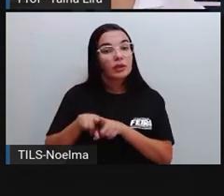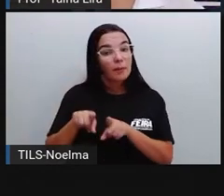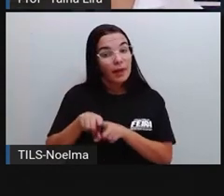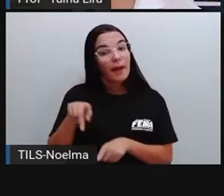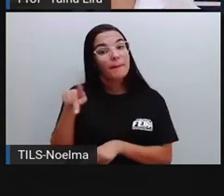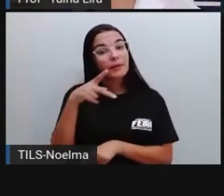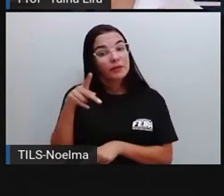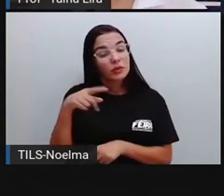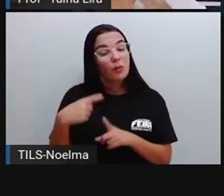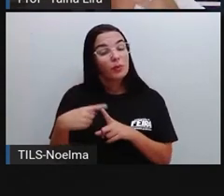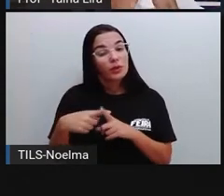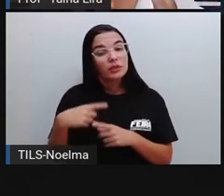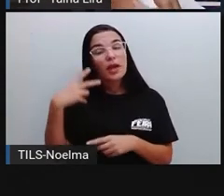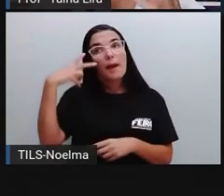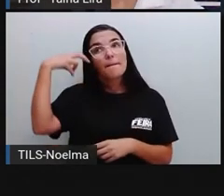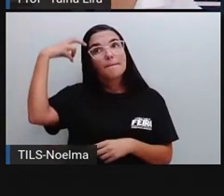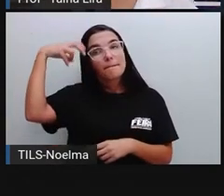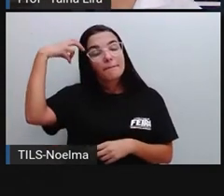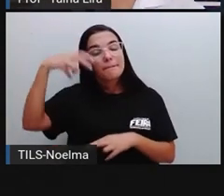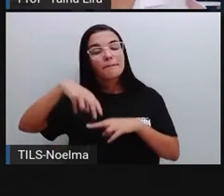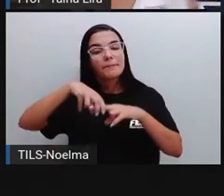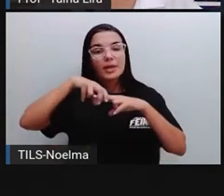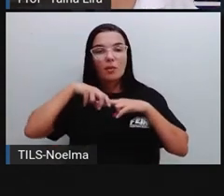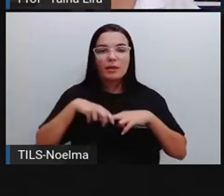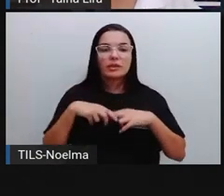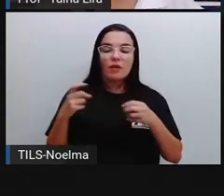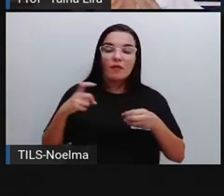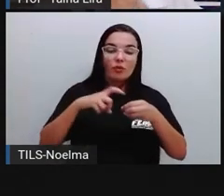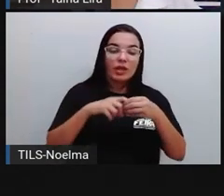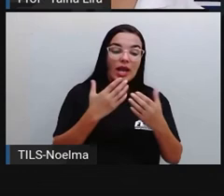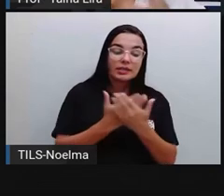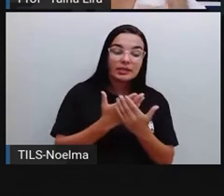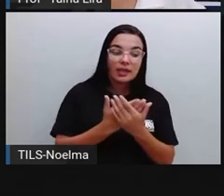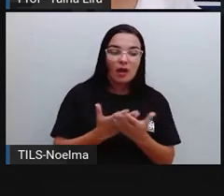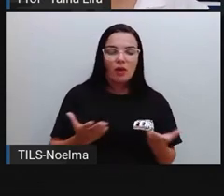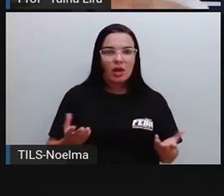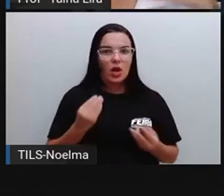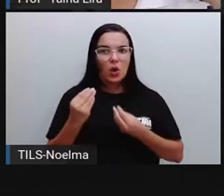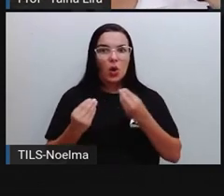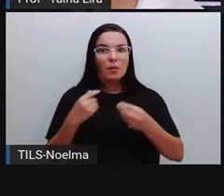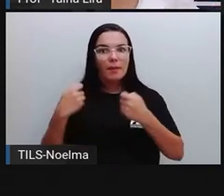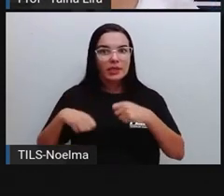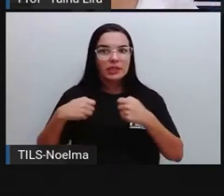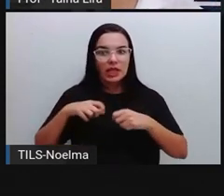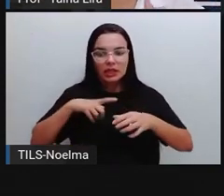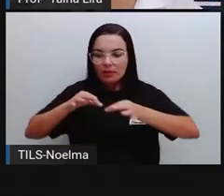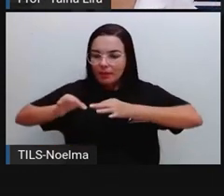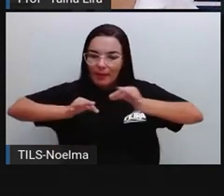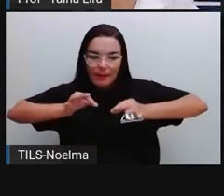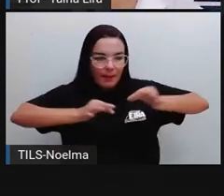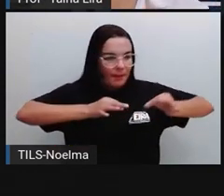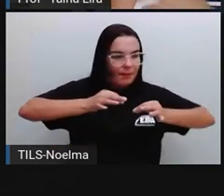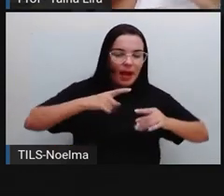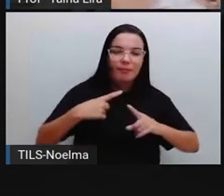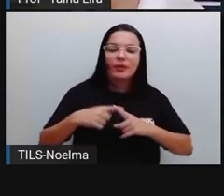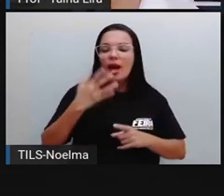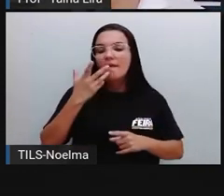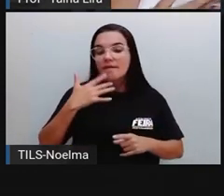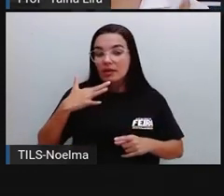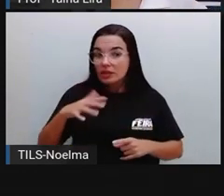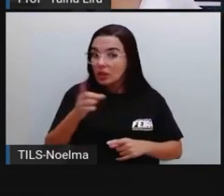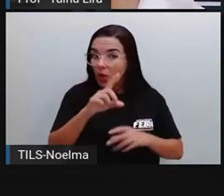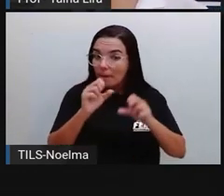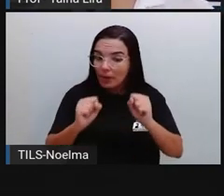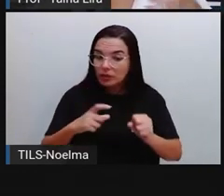Então, a preocupação de voltar às aulas, tá? Porque as crianças não podem ficar sem aula, mas de uma